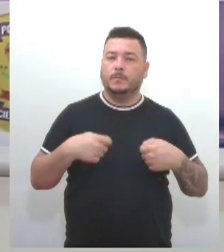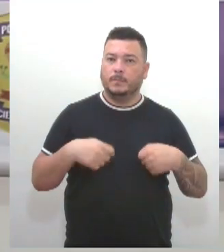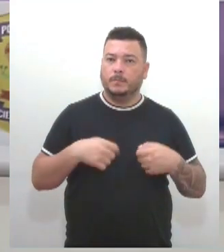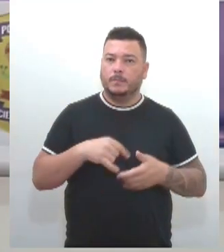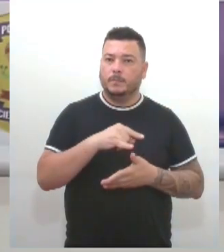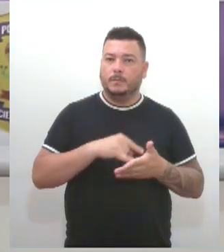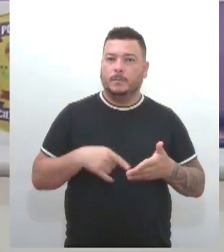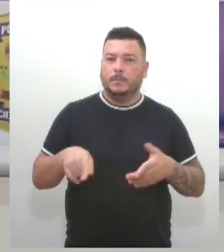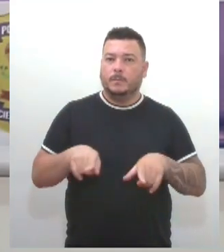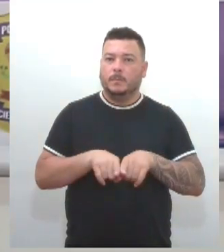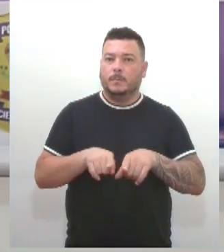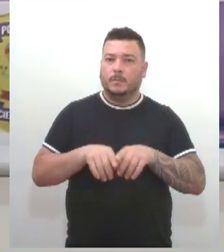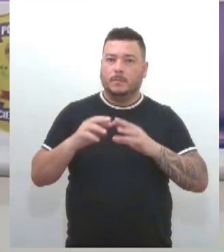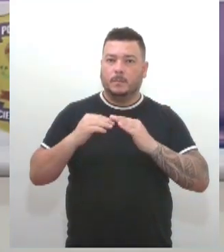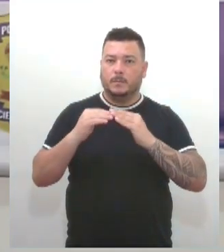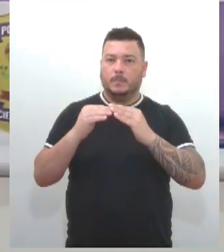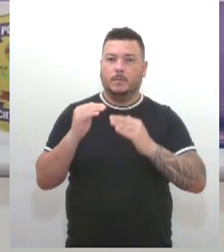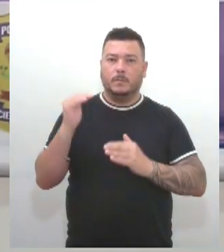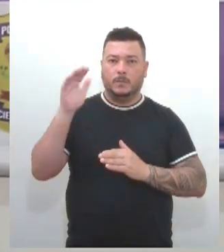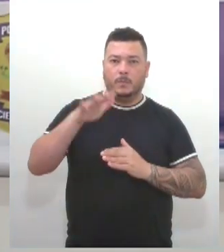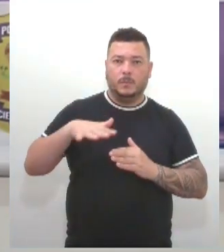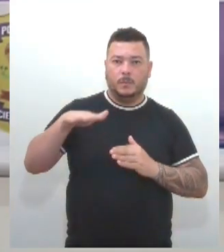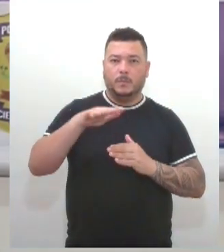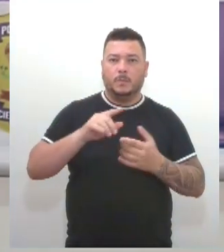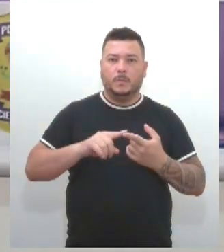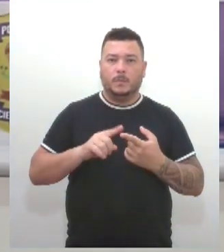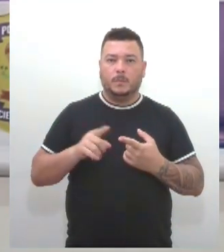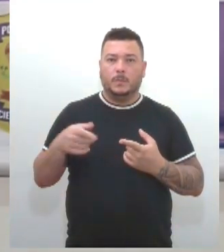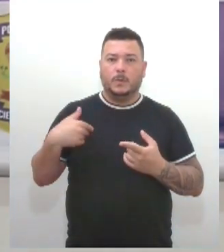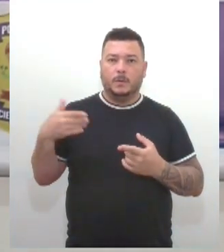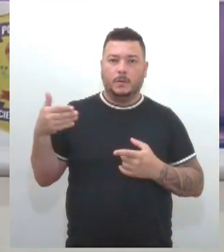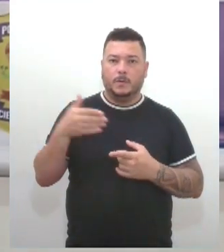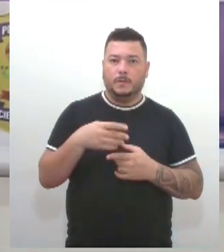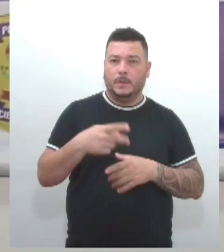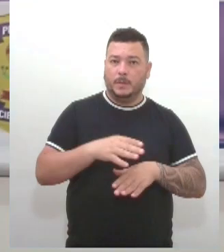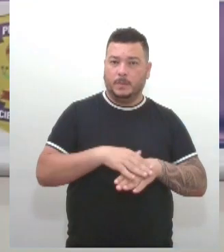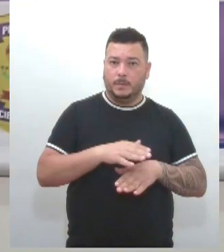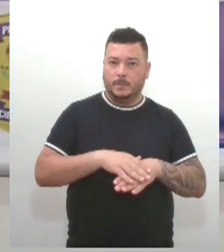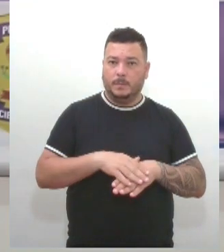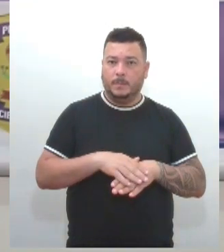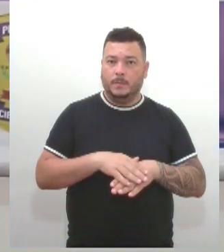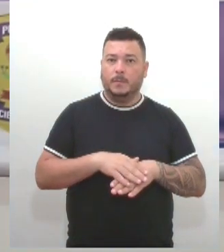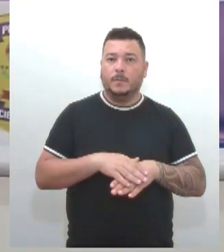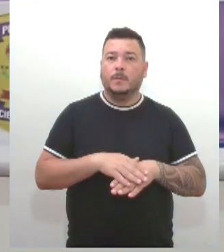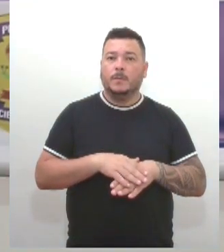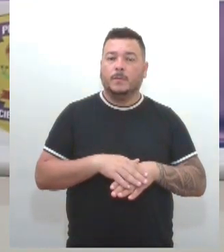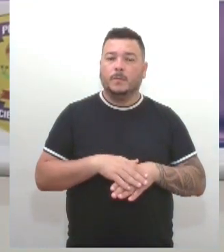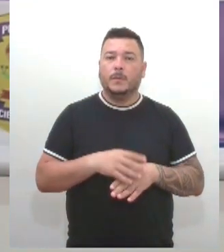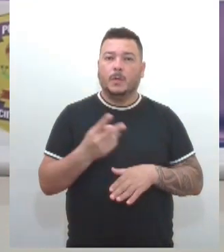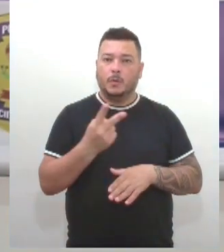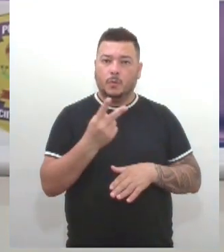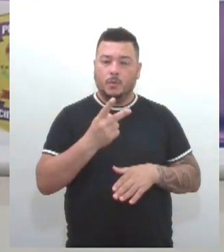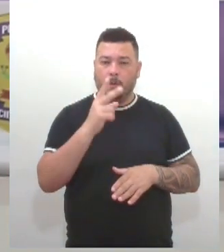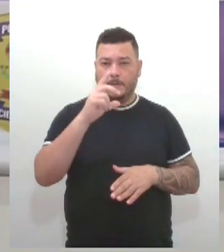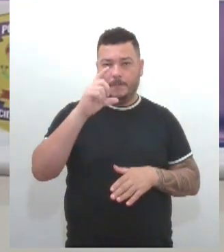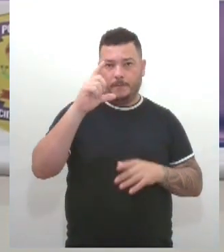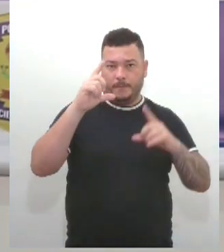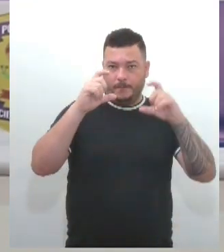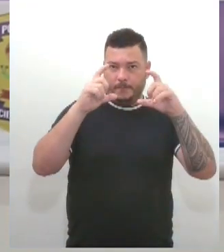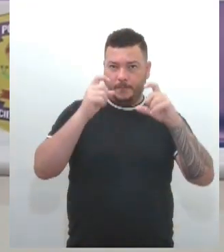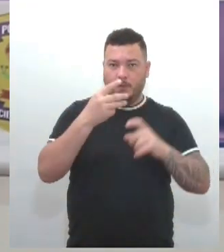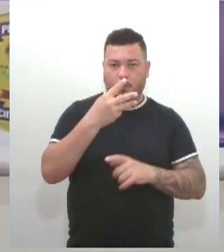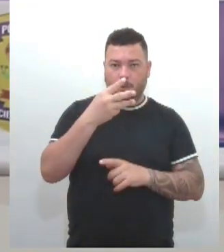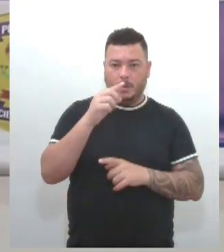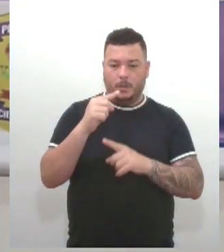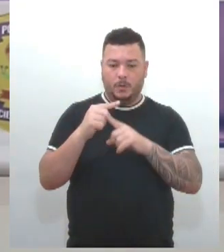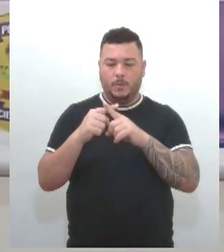e, ao receber esse documento, ele vem ao Instituto de Identificação munido de duas fotos de 3x4, de terno, caso dos homens,